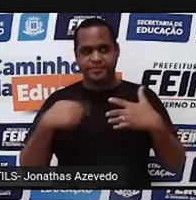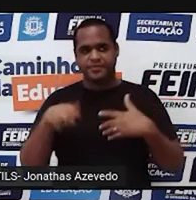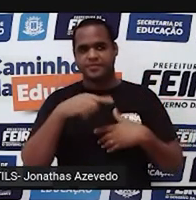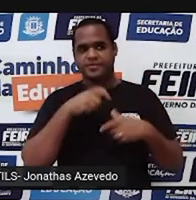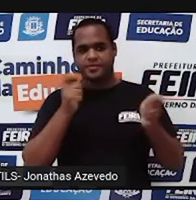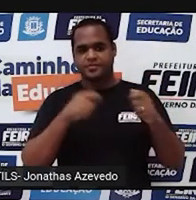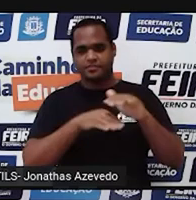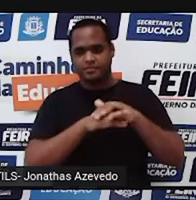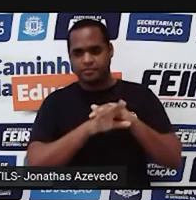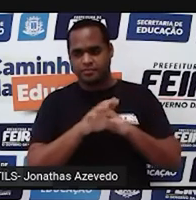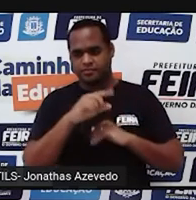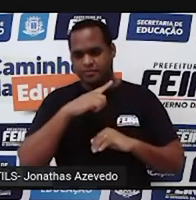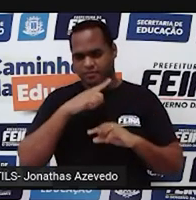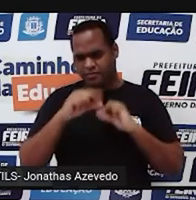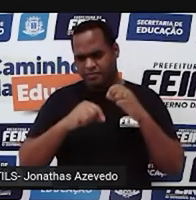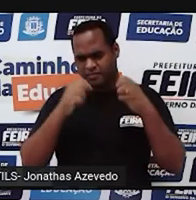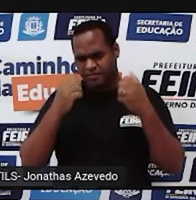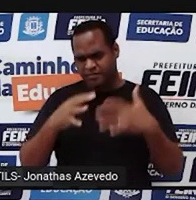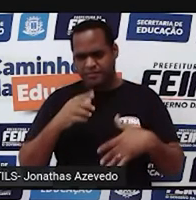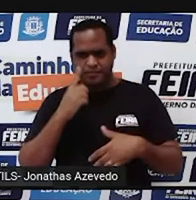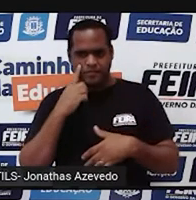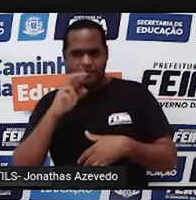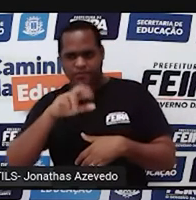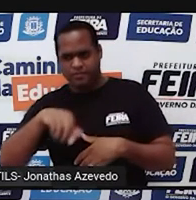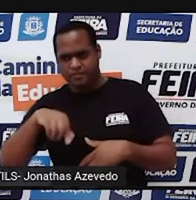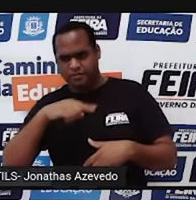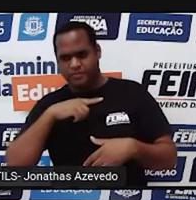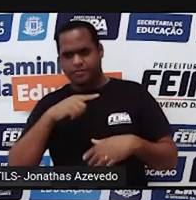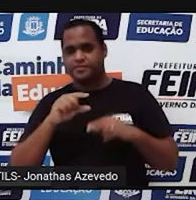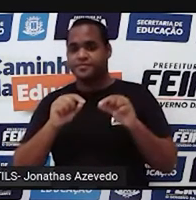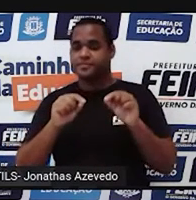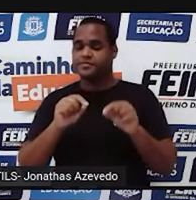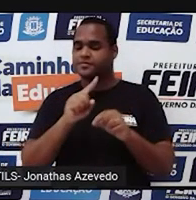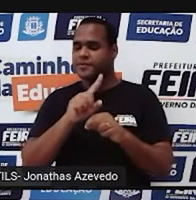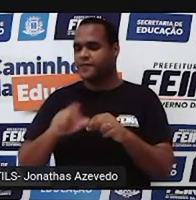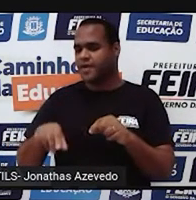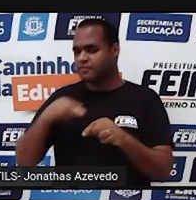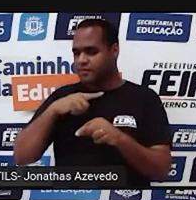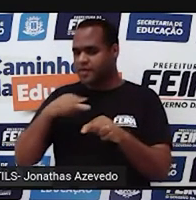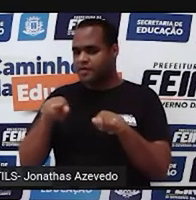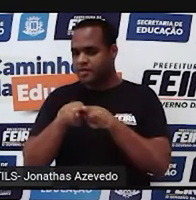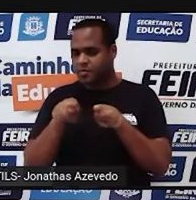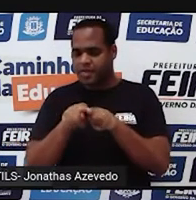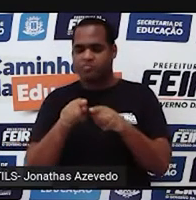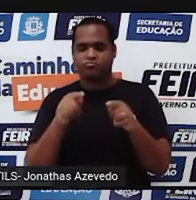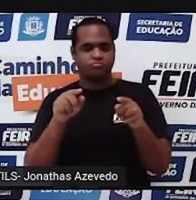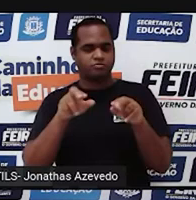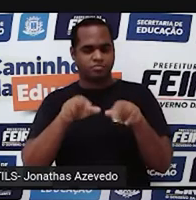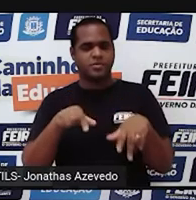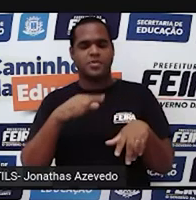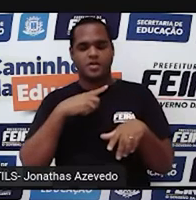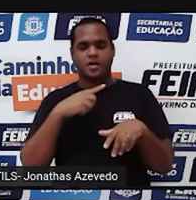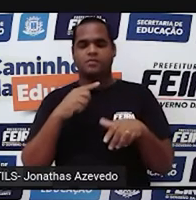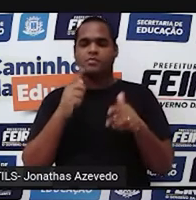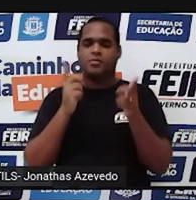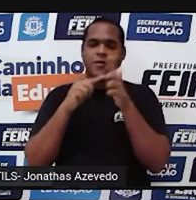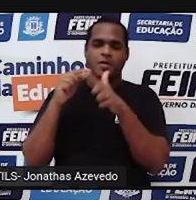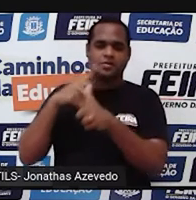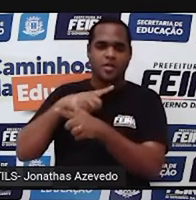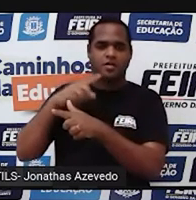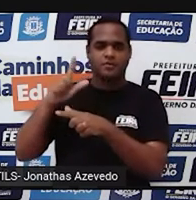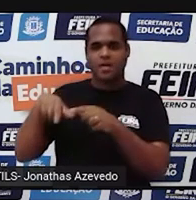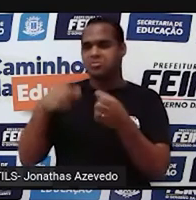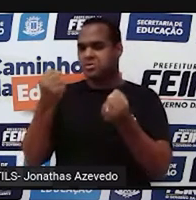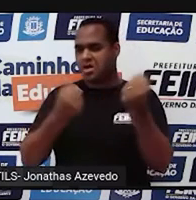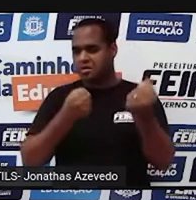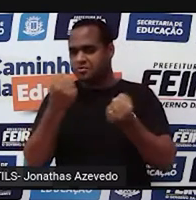gente costuma ver muito em receitas de culinária e alguns marcadores de combustíveis em alguns